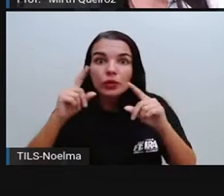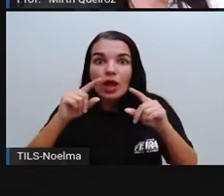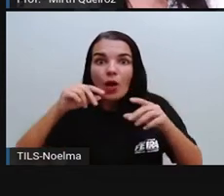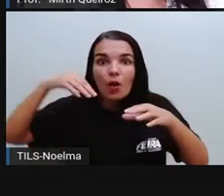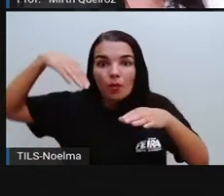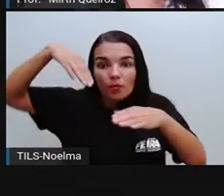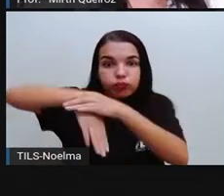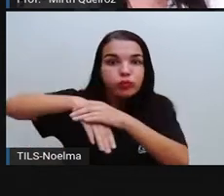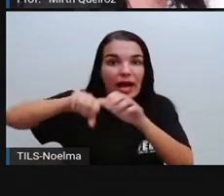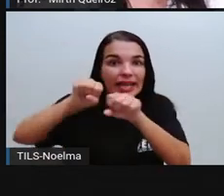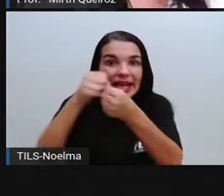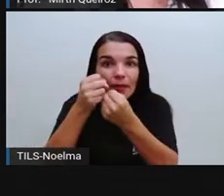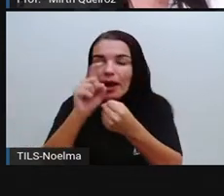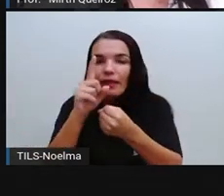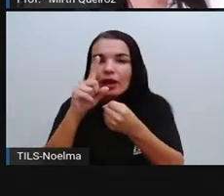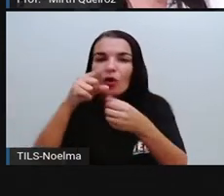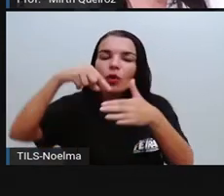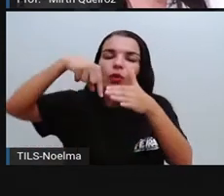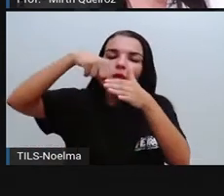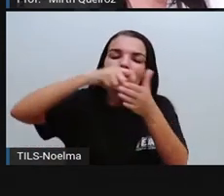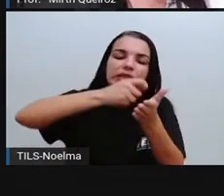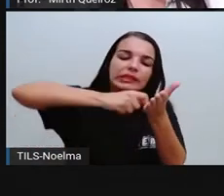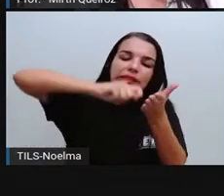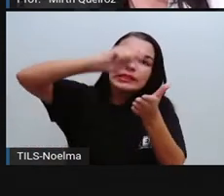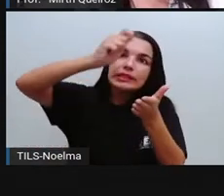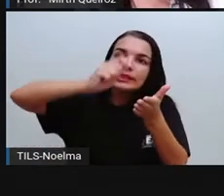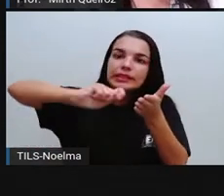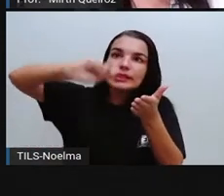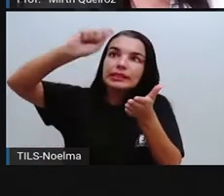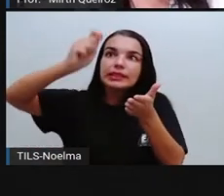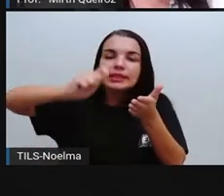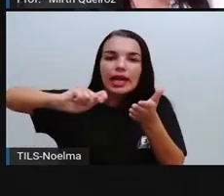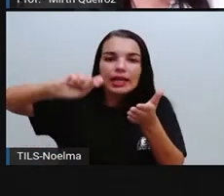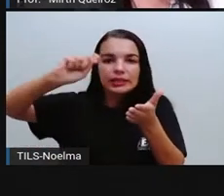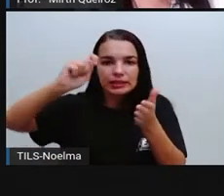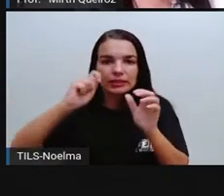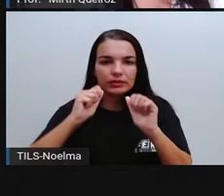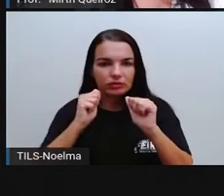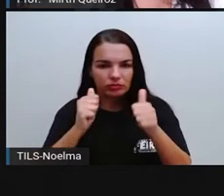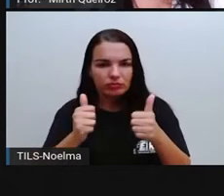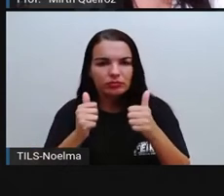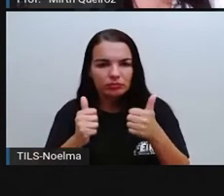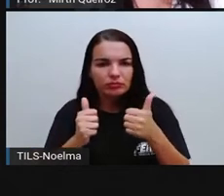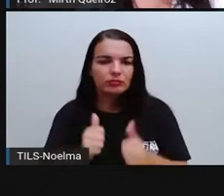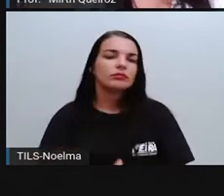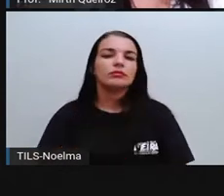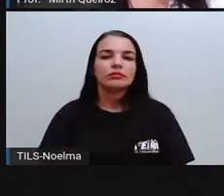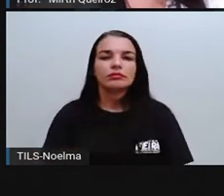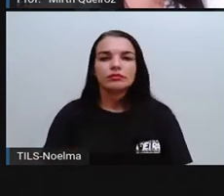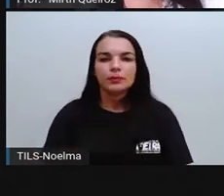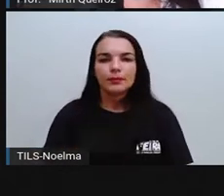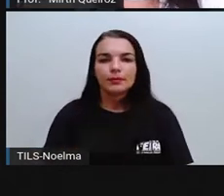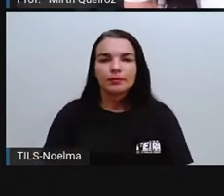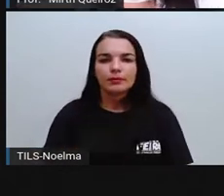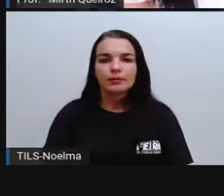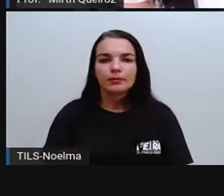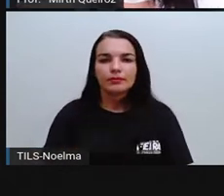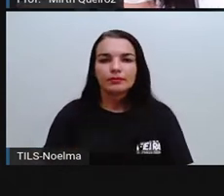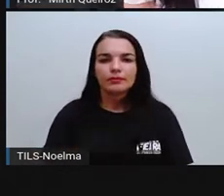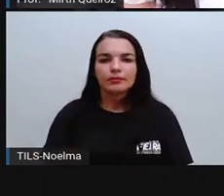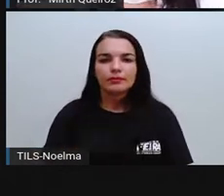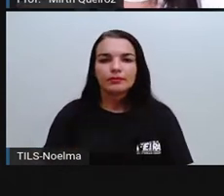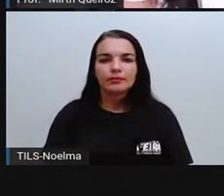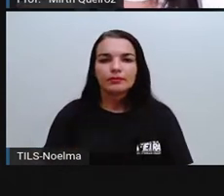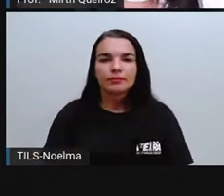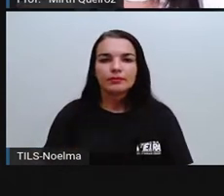quebrar a placa, não, certo, isopor? É só para vocês afundarem ali o lápis enquanto vocês estão desenhando aí.